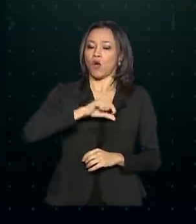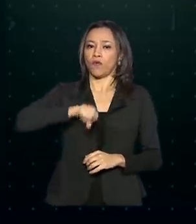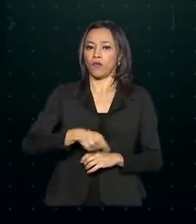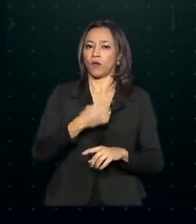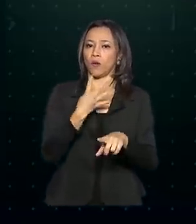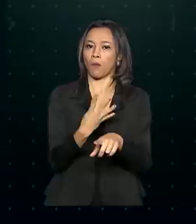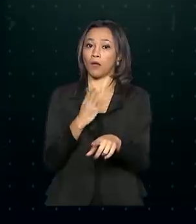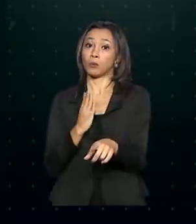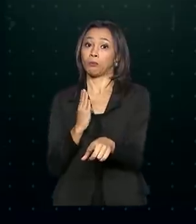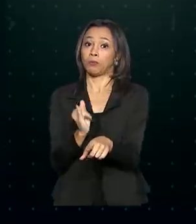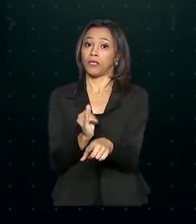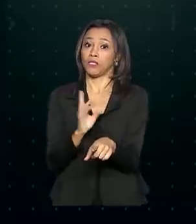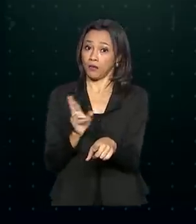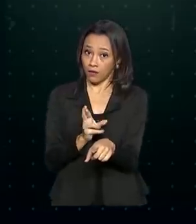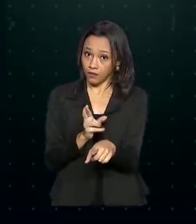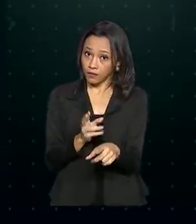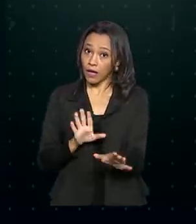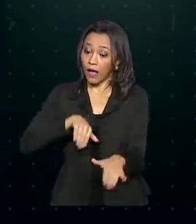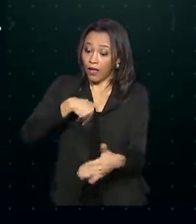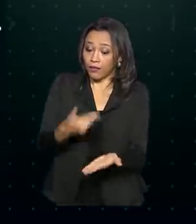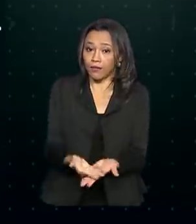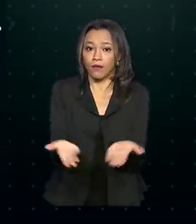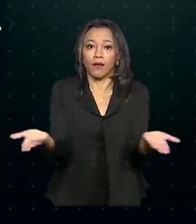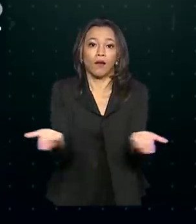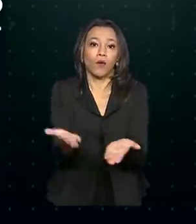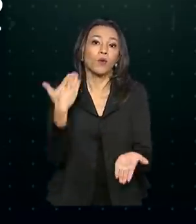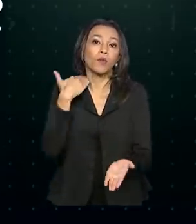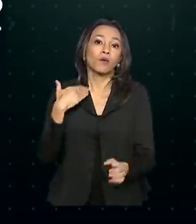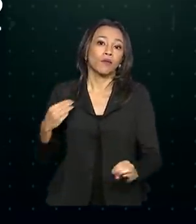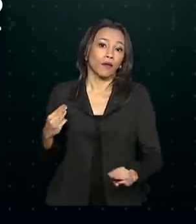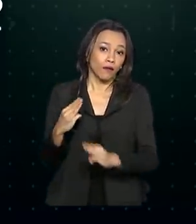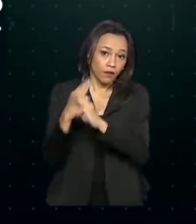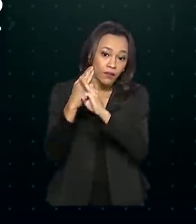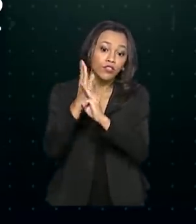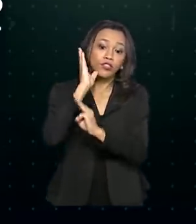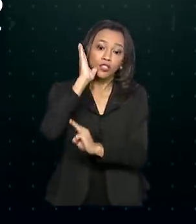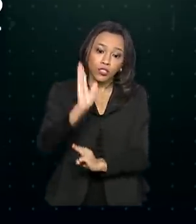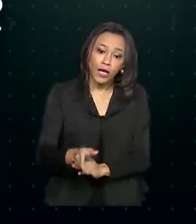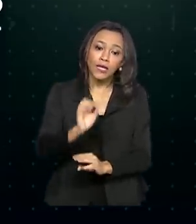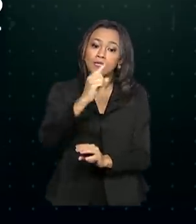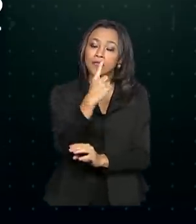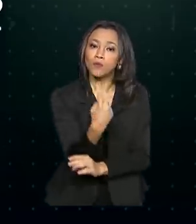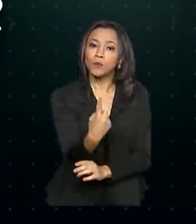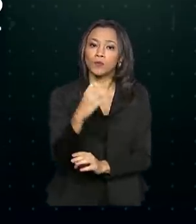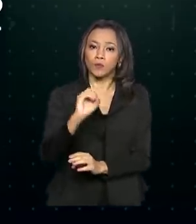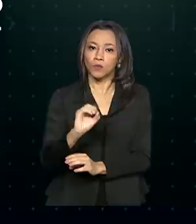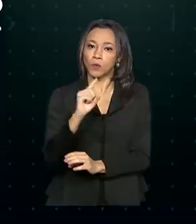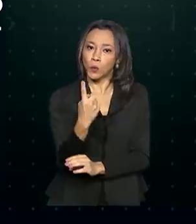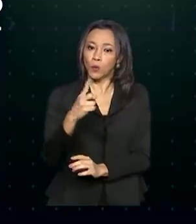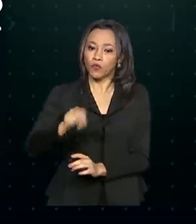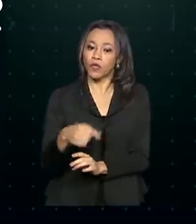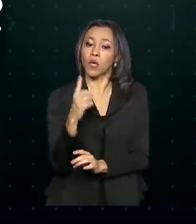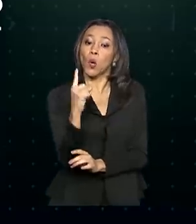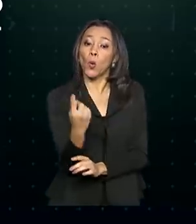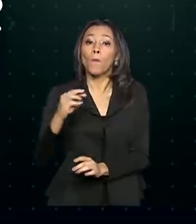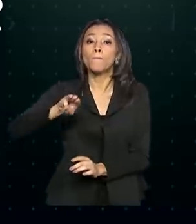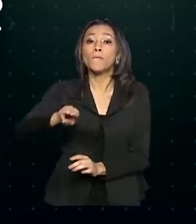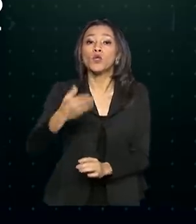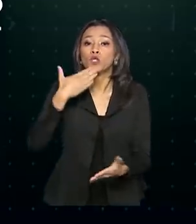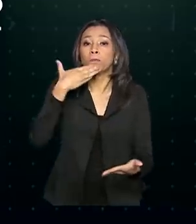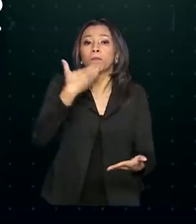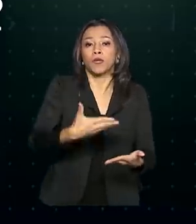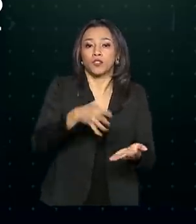bilhões de reais. Até agora, a Caixa recebeu 101,1 milhões de pedidos de